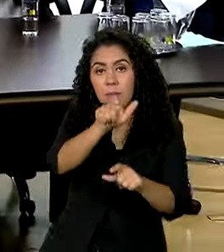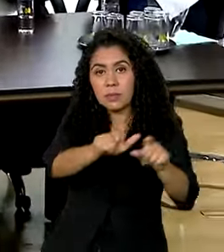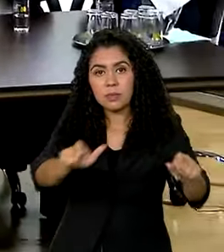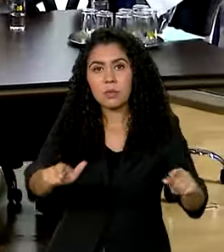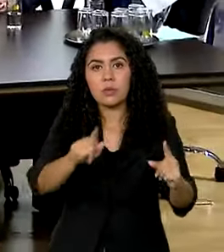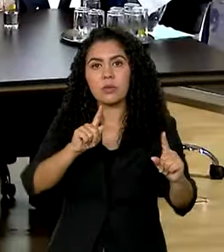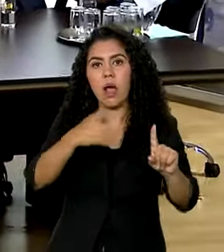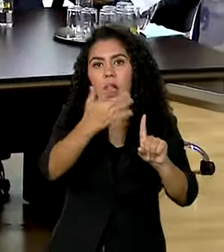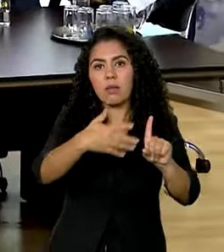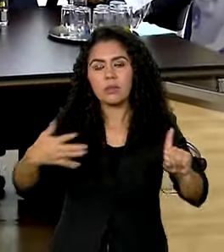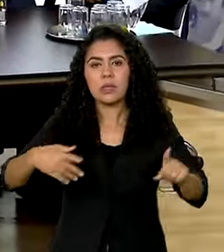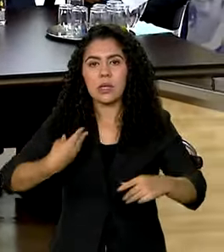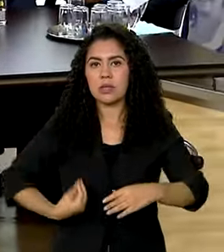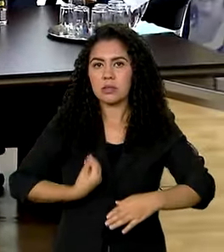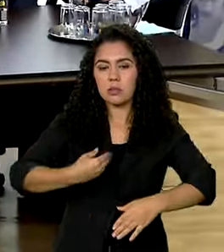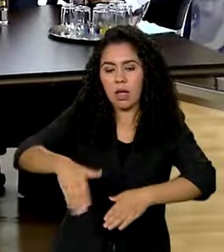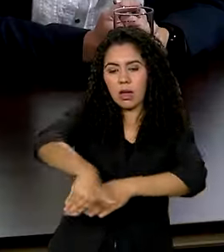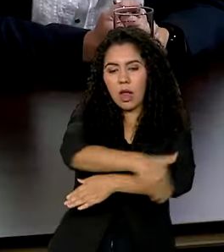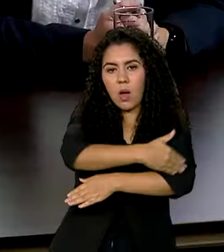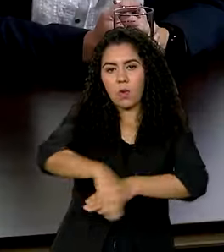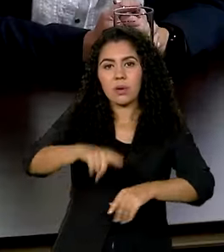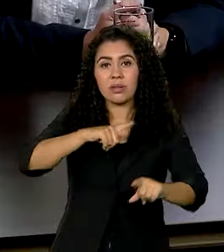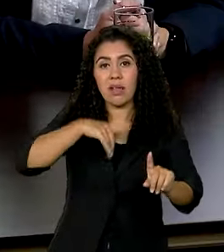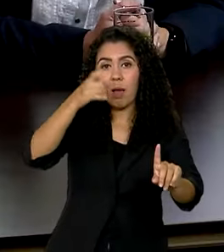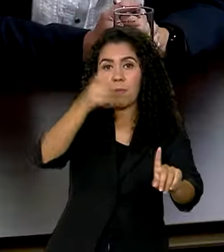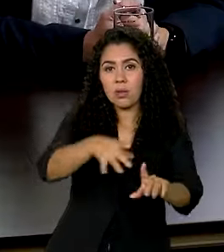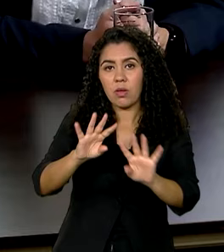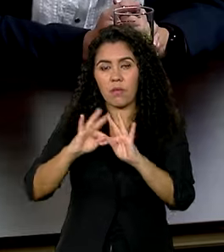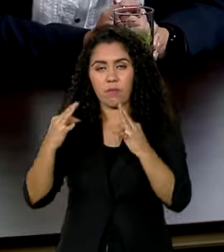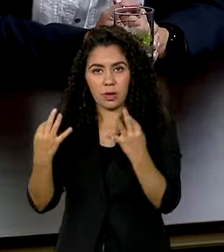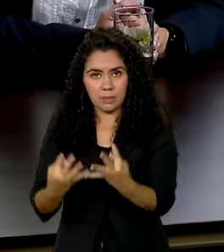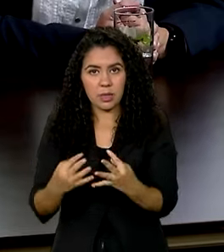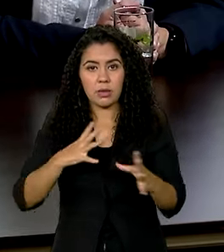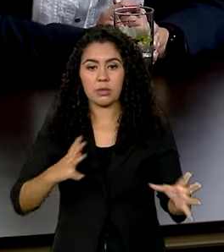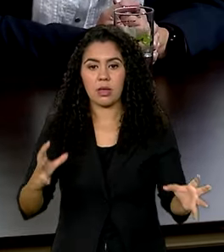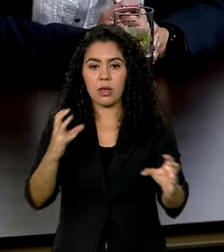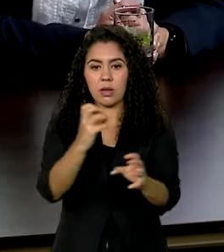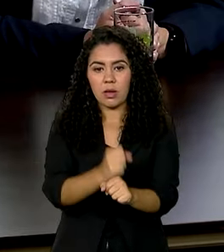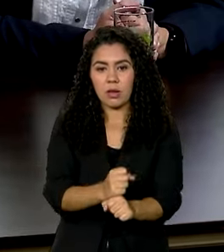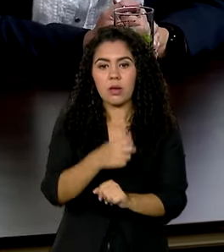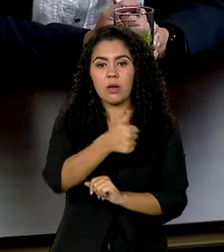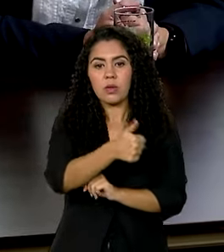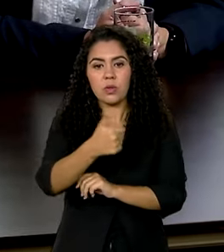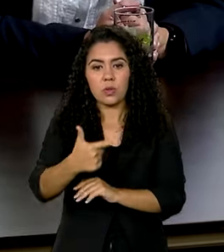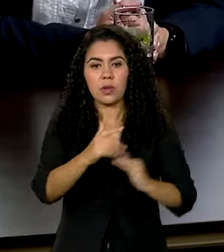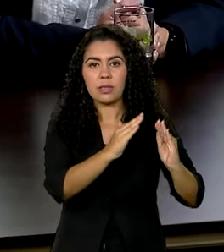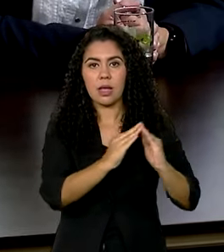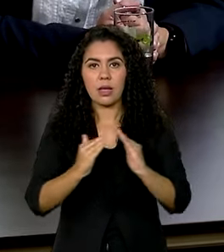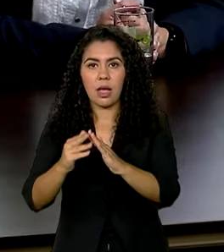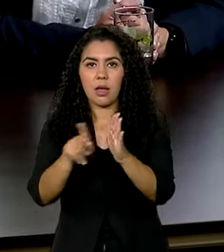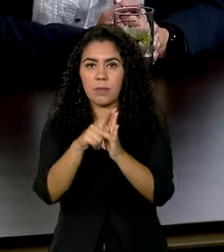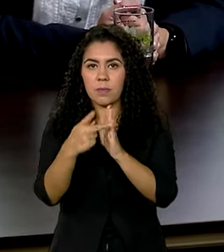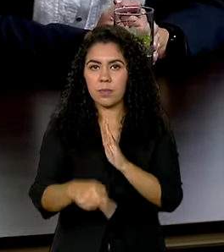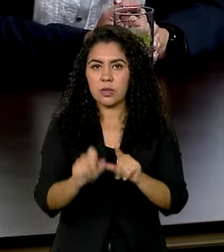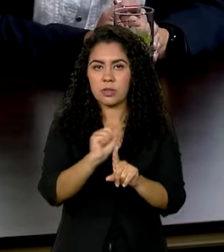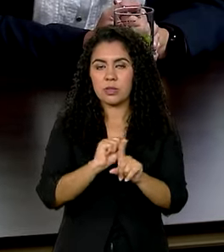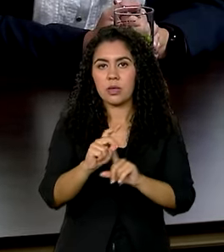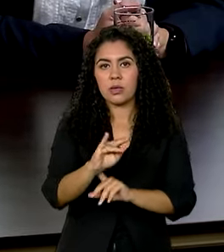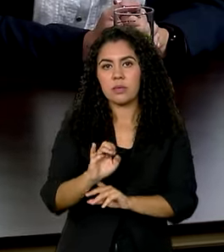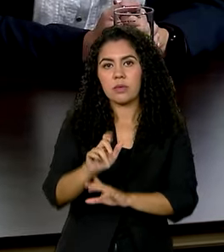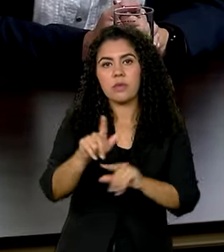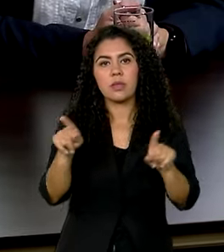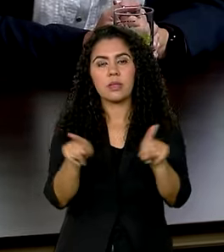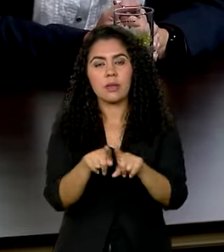rua ou abandonadas pela família. São 12 casas de acolhimento da sociedade civil e uma casa de acolhimento da